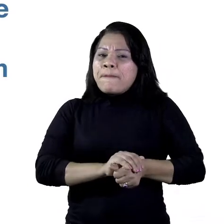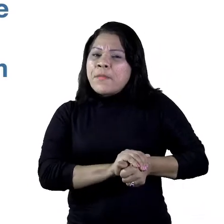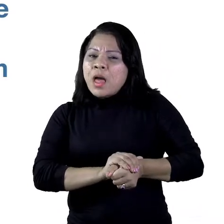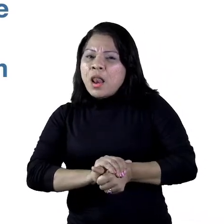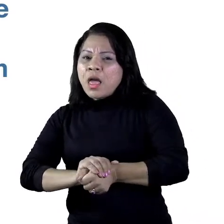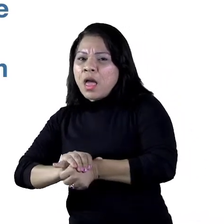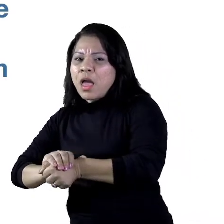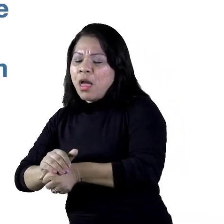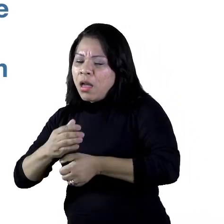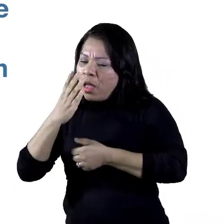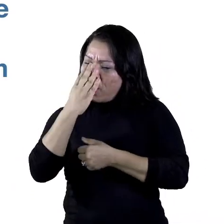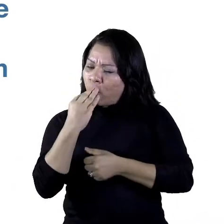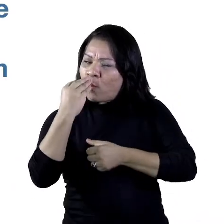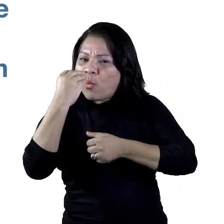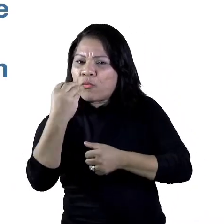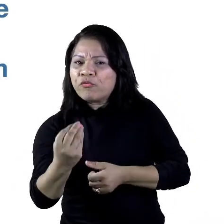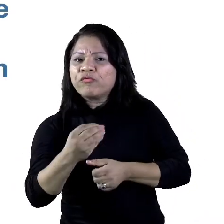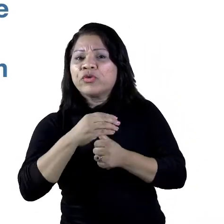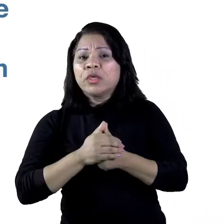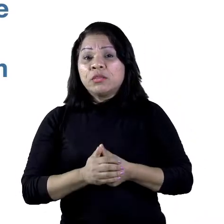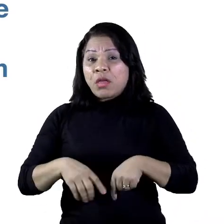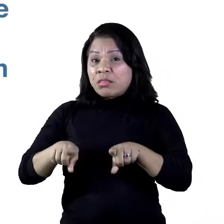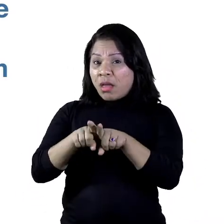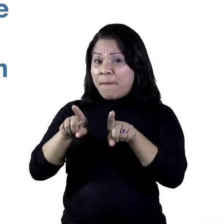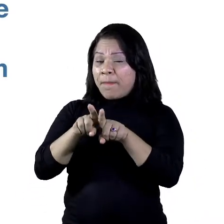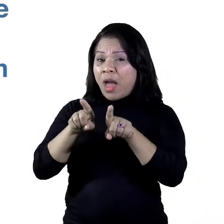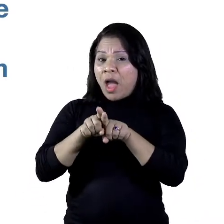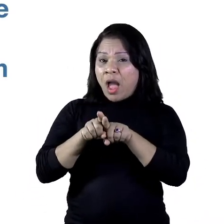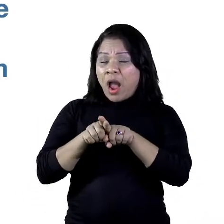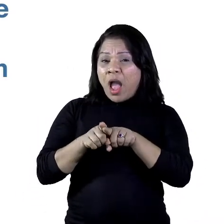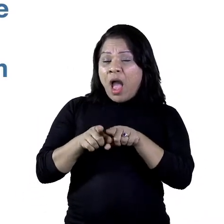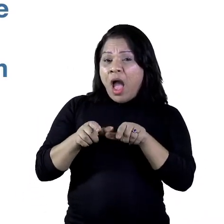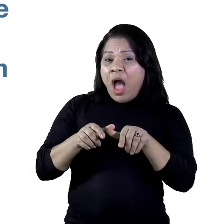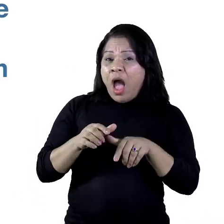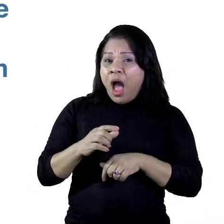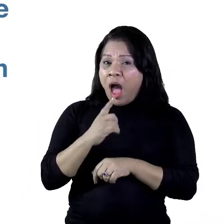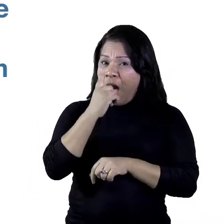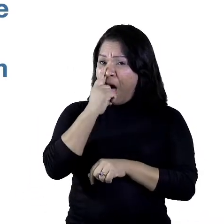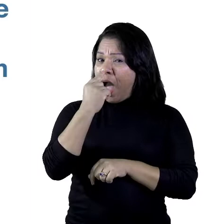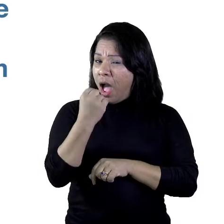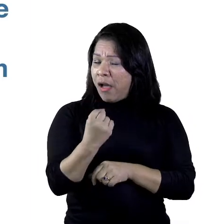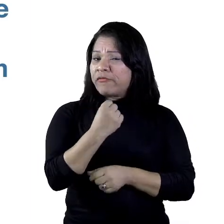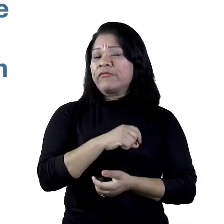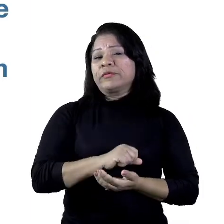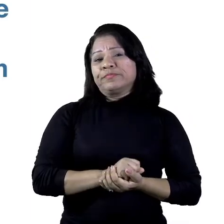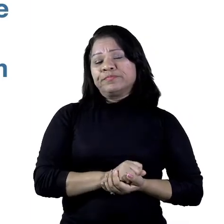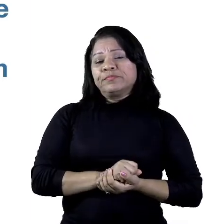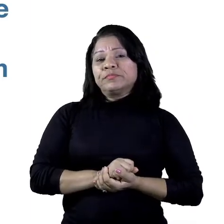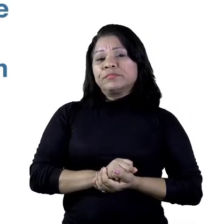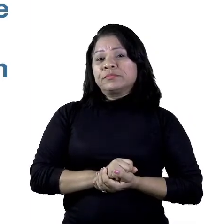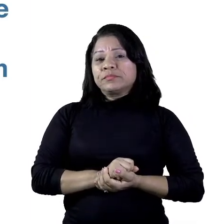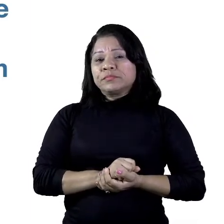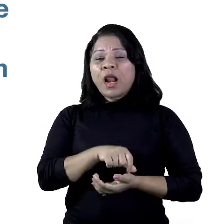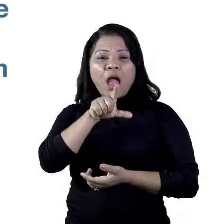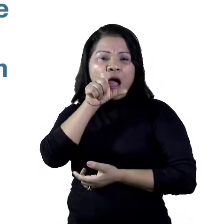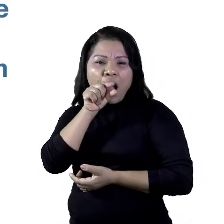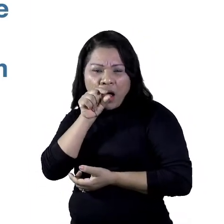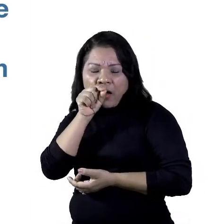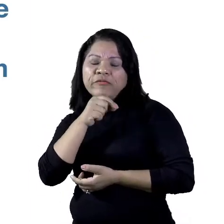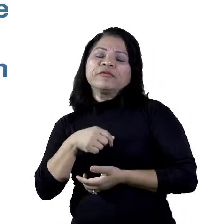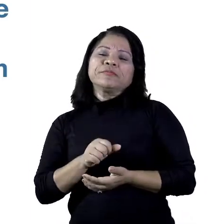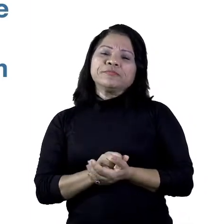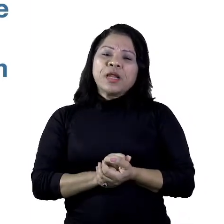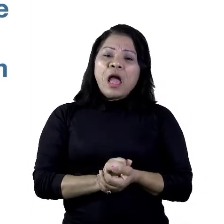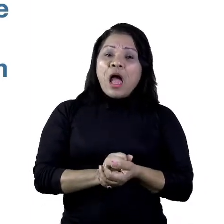milhão de aves por ano. As sacolas de plástico podem levar 200 anos